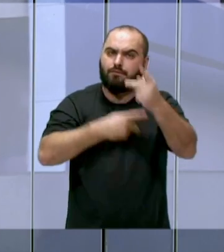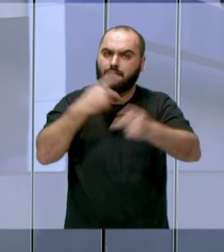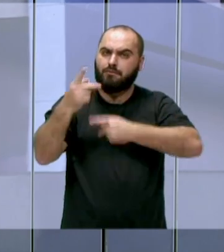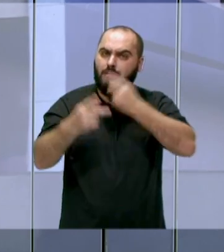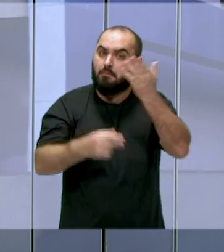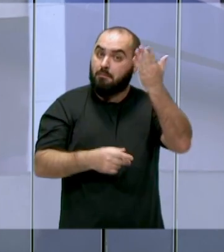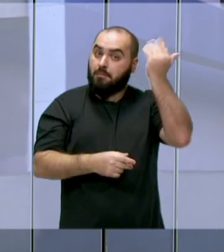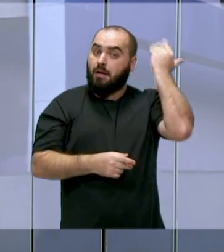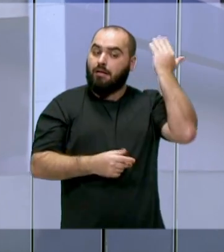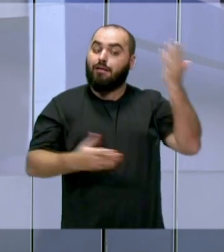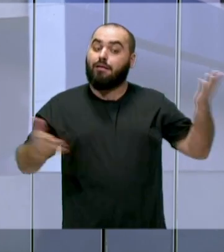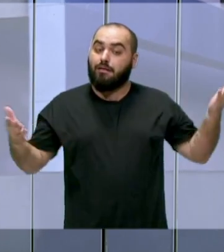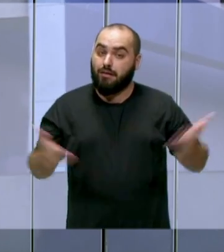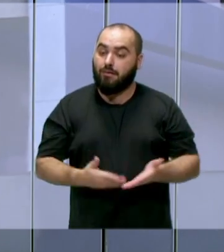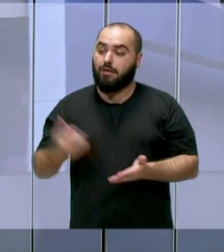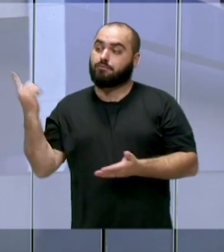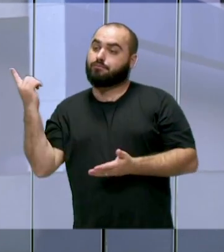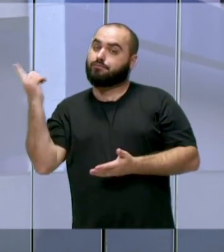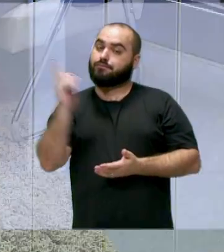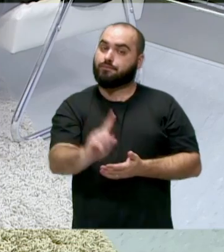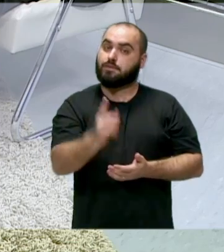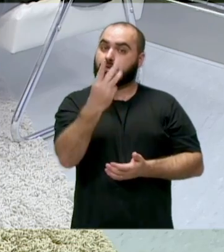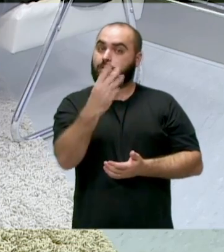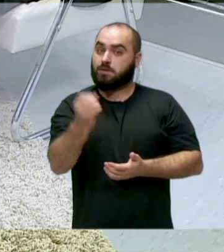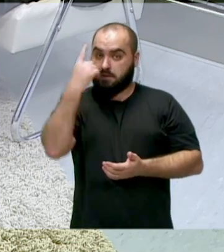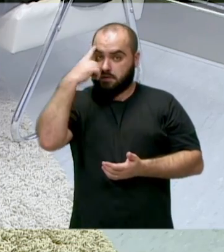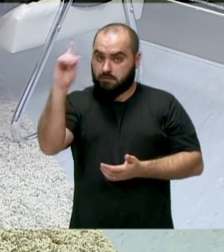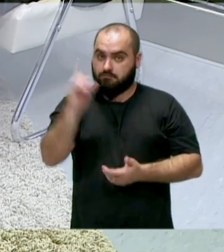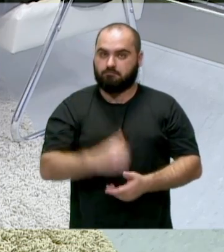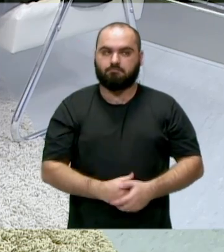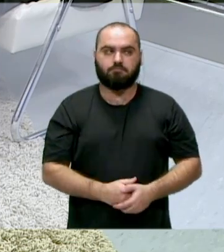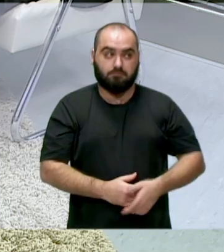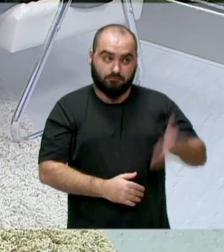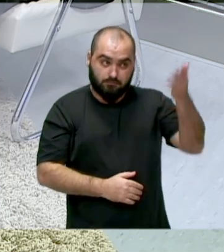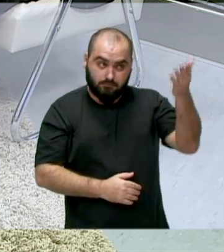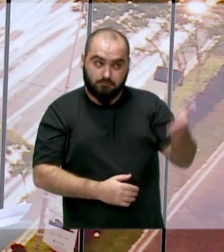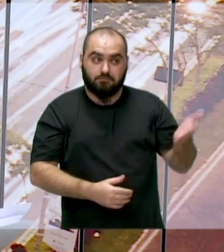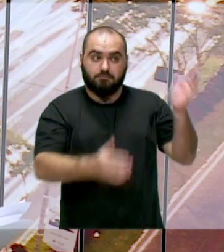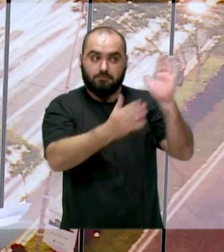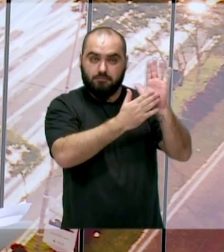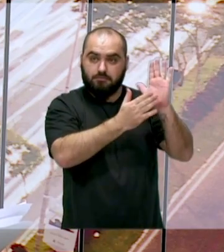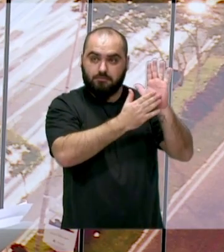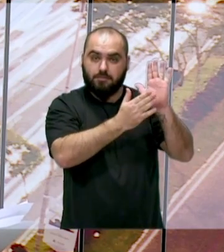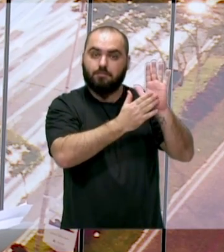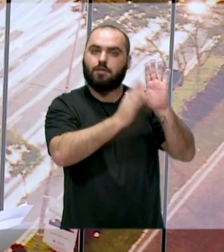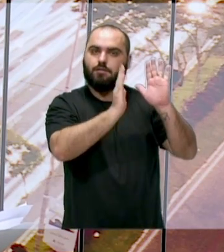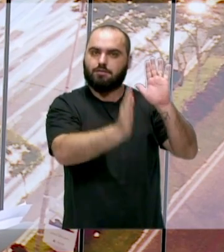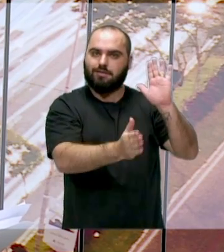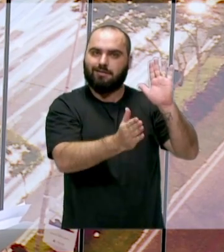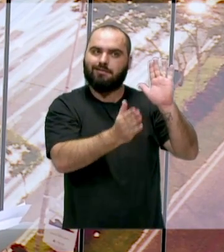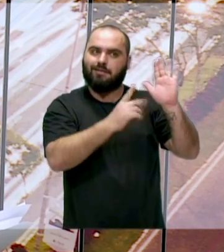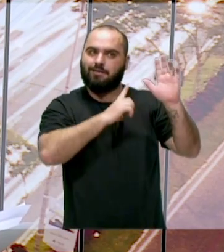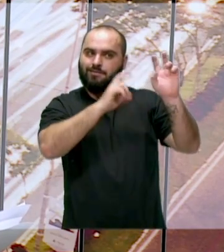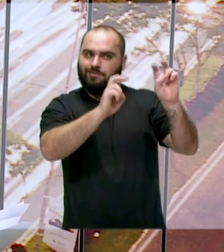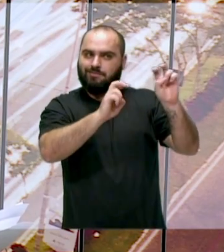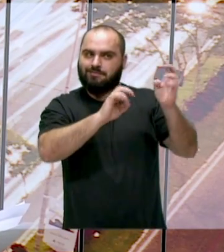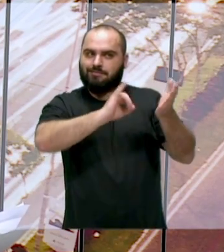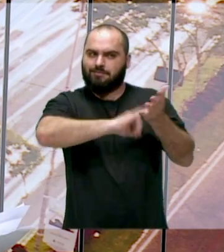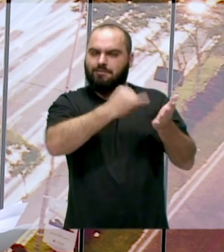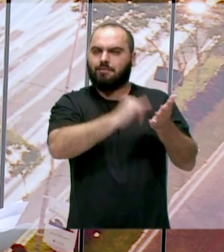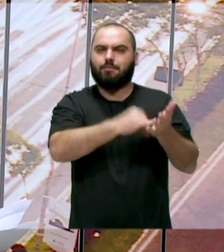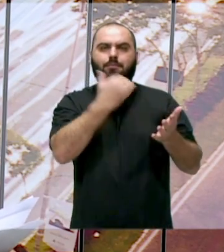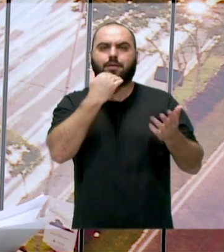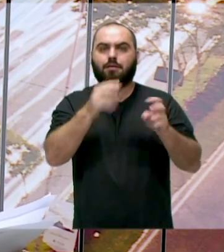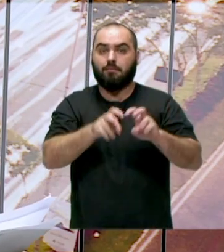colocando em prática nesses 30 dias. O senhor está propondo, já que o senhor puxou o assunto da tributação, né, o senhor está propondo à mesa